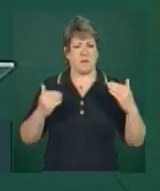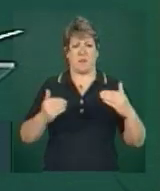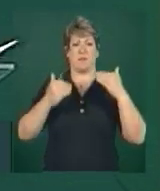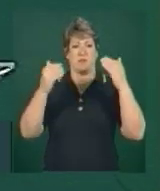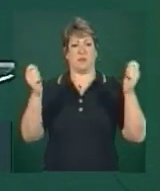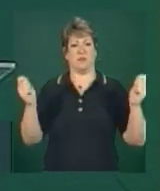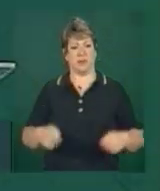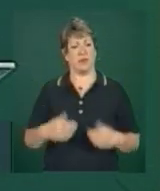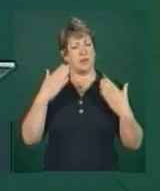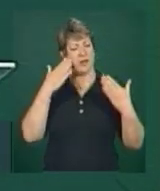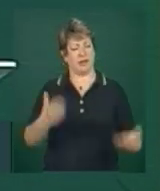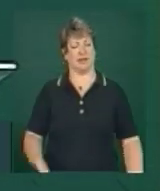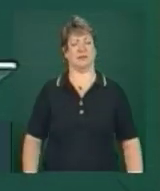possível. Obrigada.